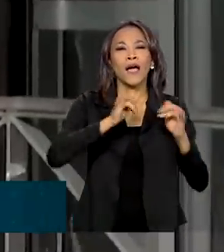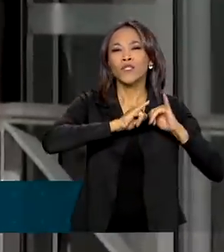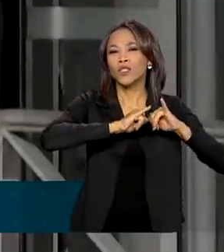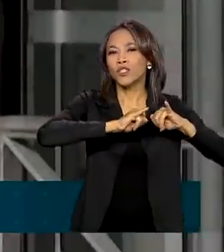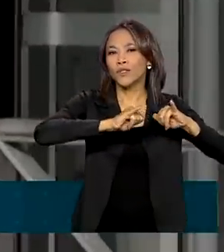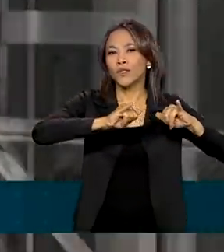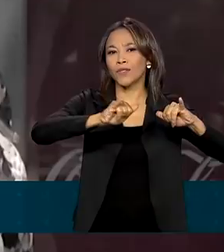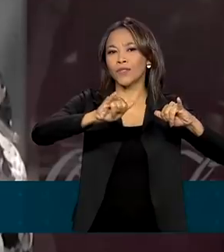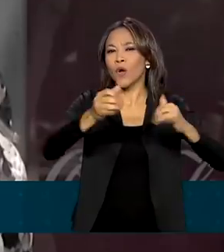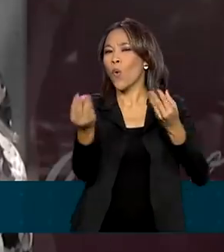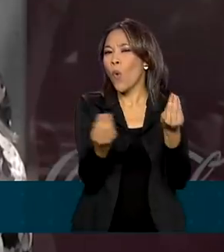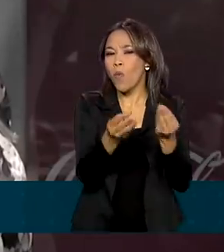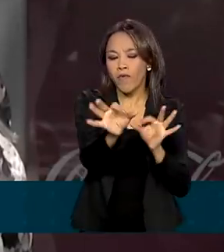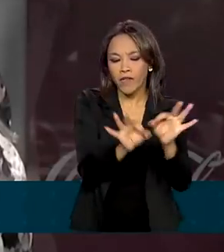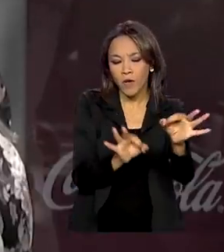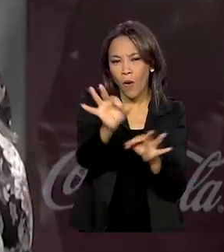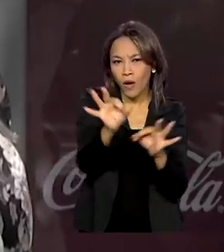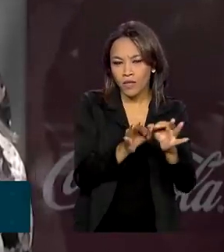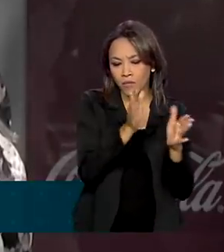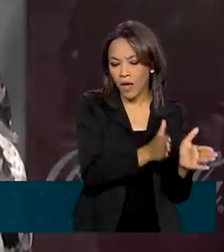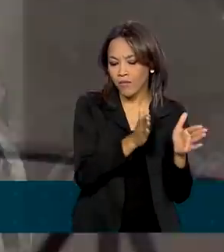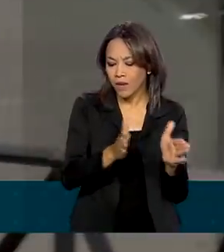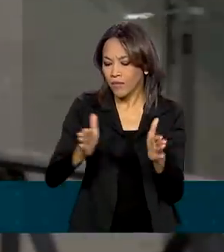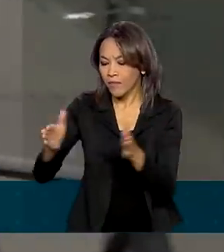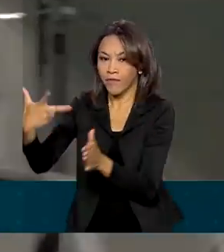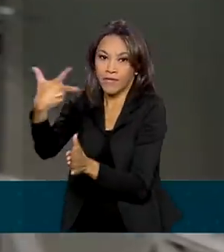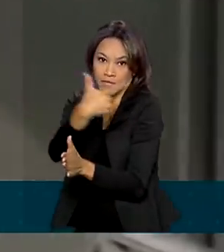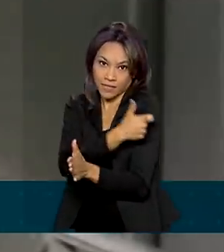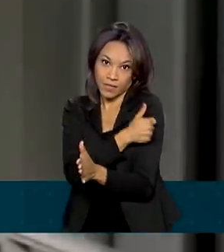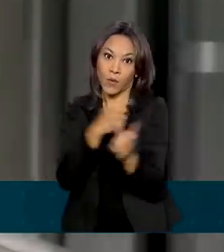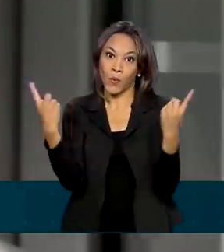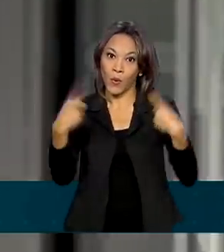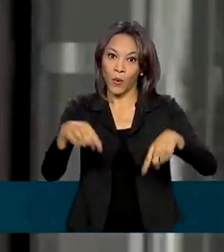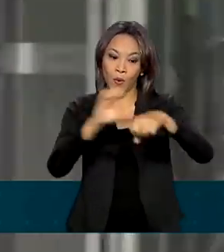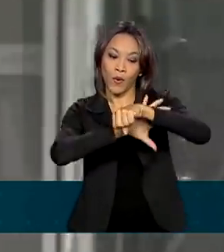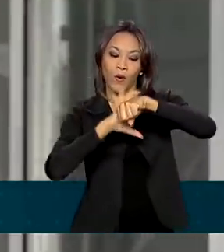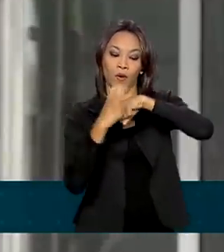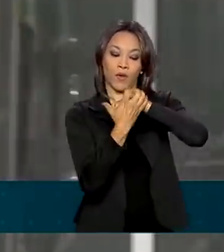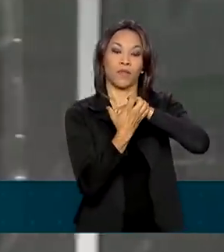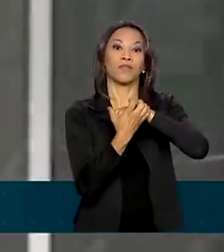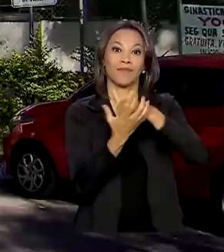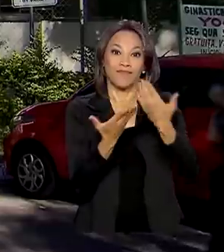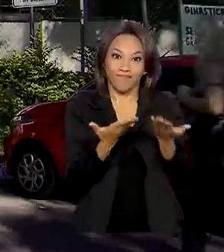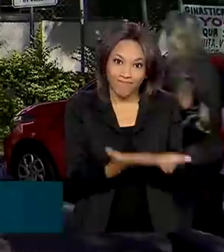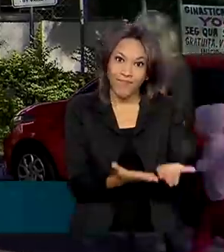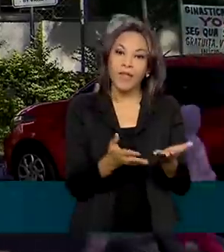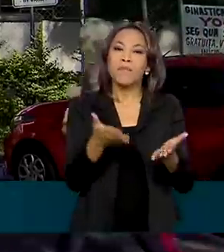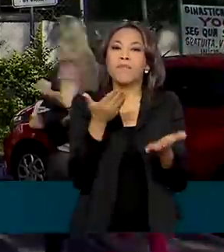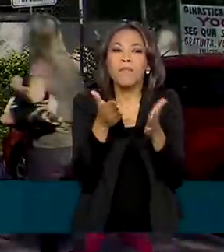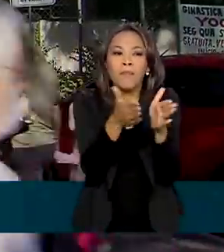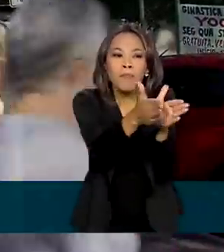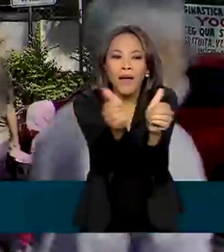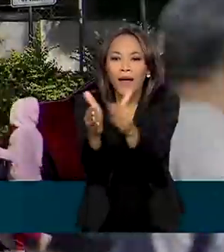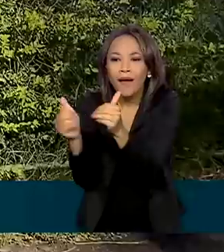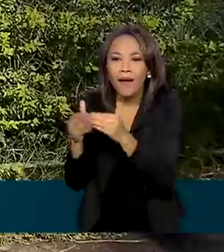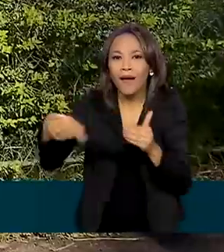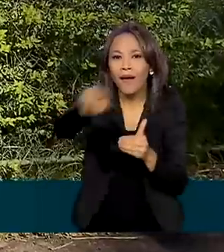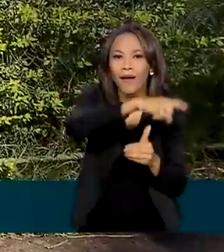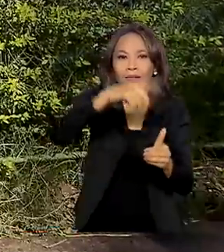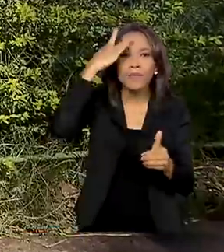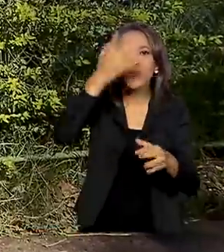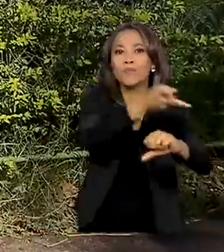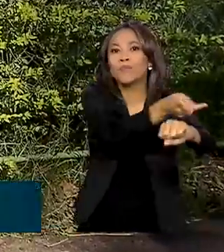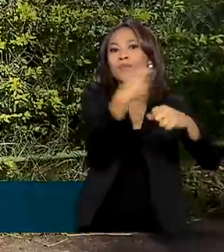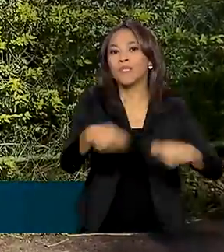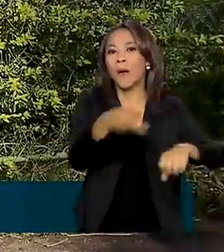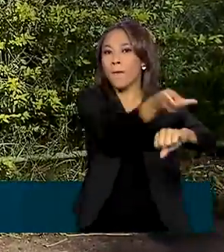imunização contra a Covid-19, o Ministério da Saúde faz agora um apelo para que aqueles que precisam atualizar o